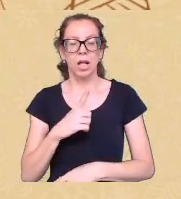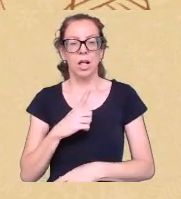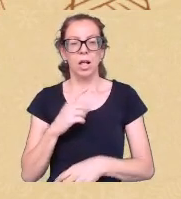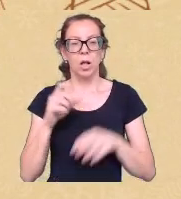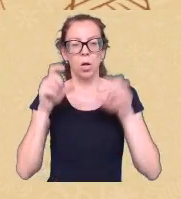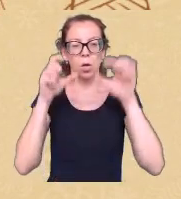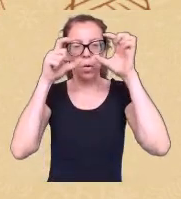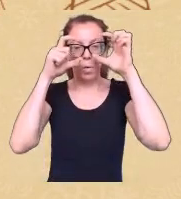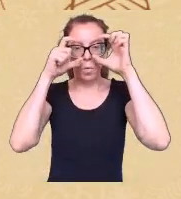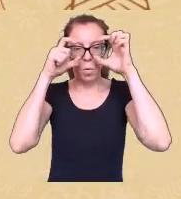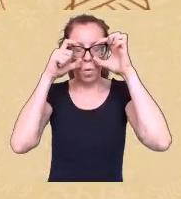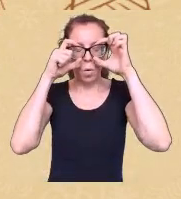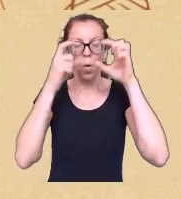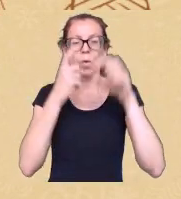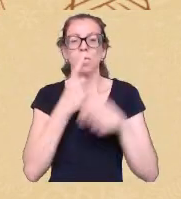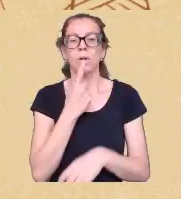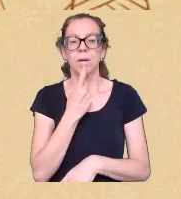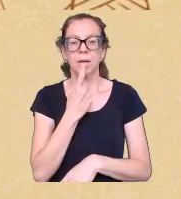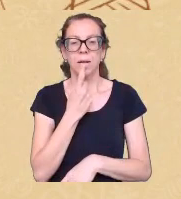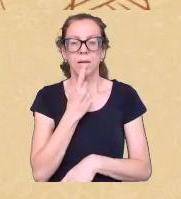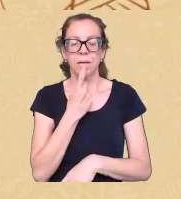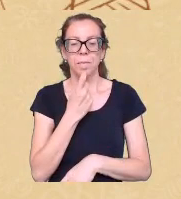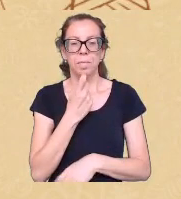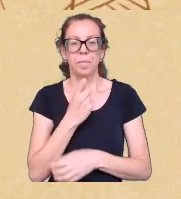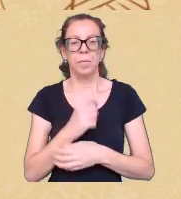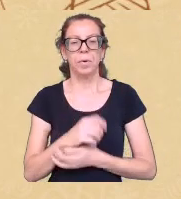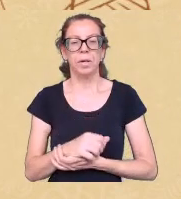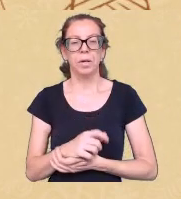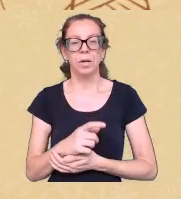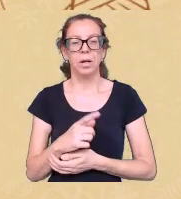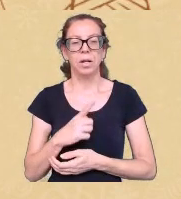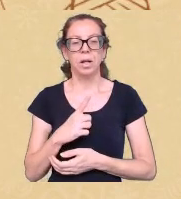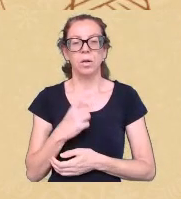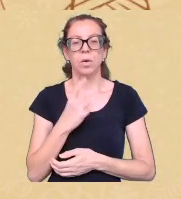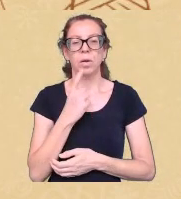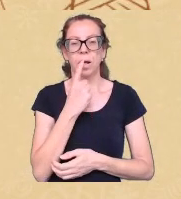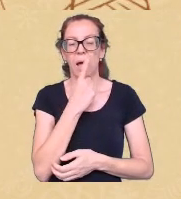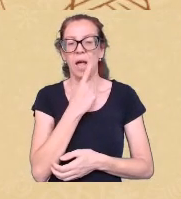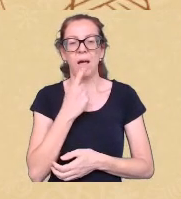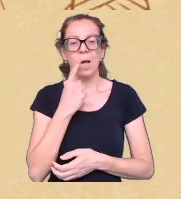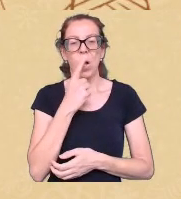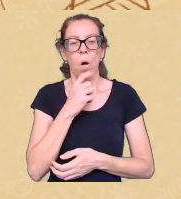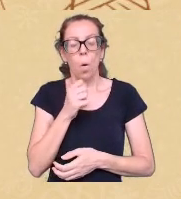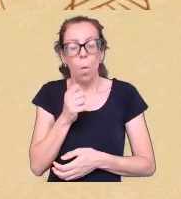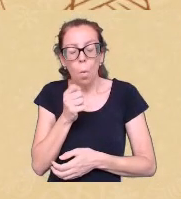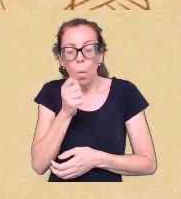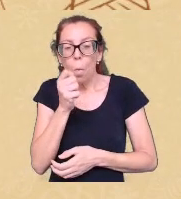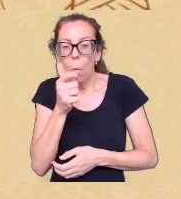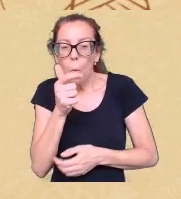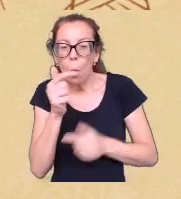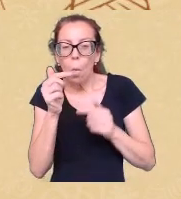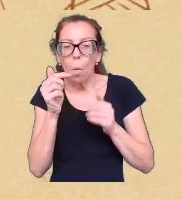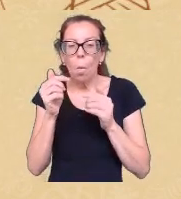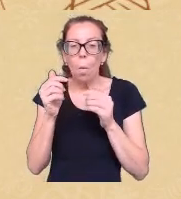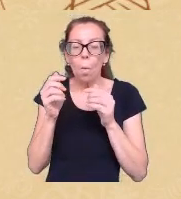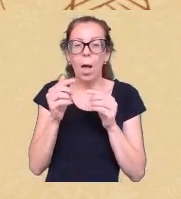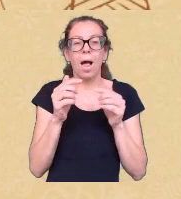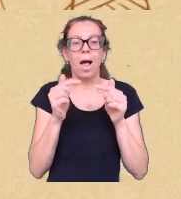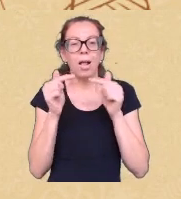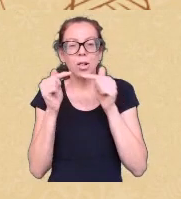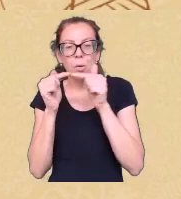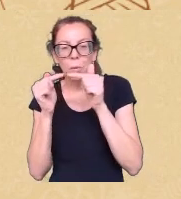vermelho tenho um batom quase combinando com os meus óculos também num tom